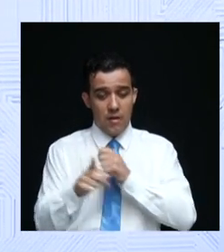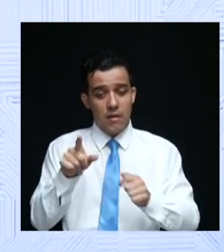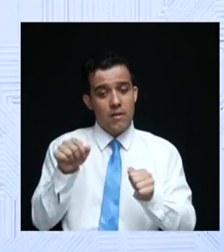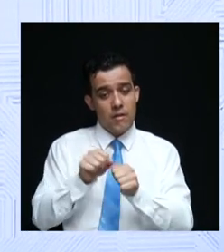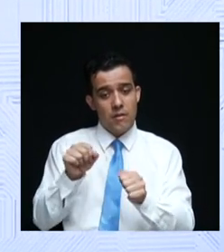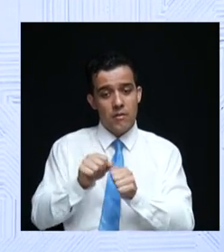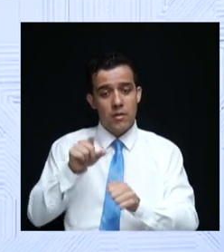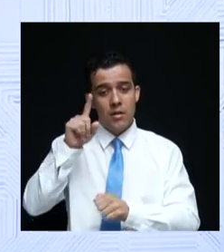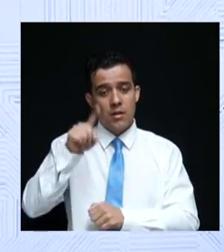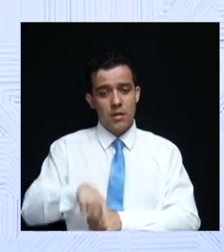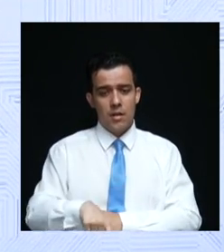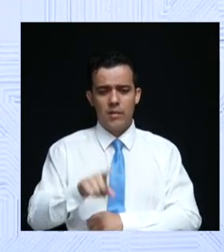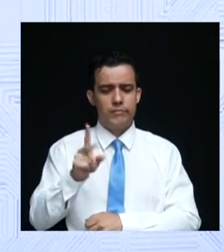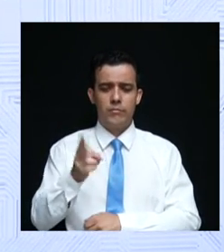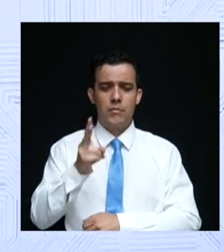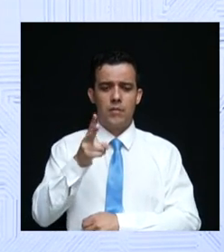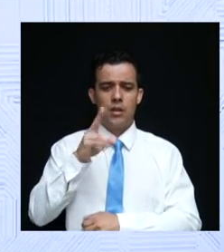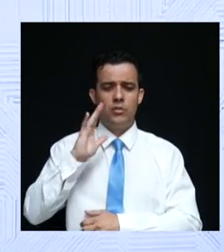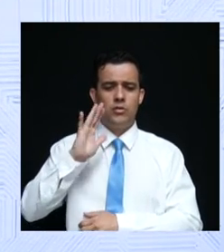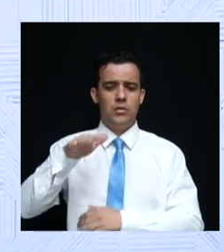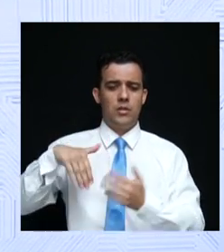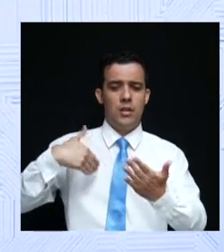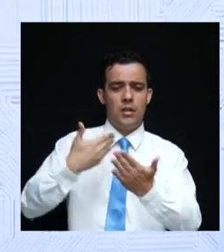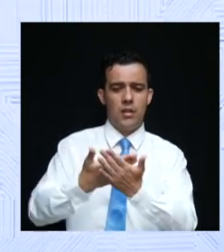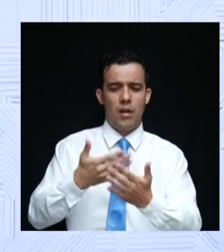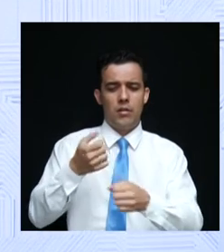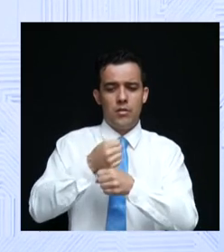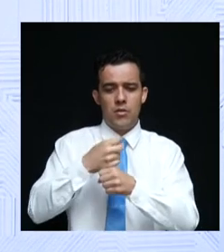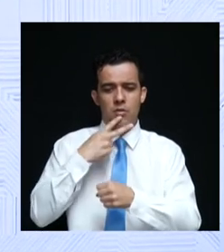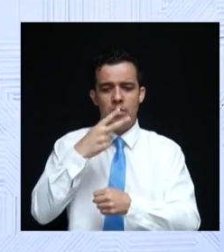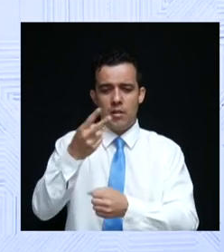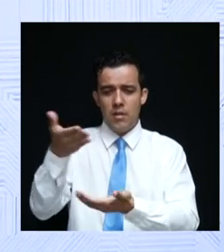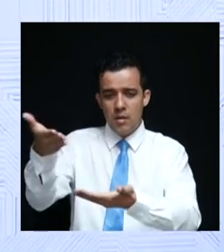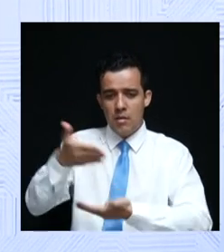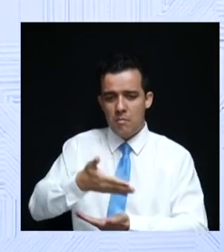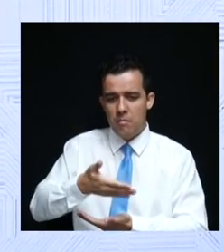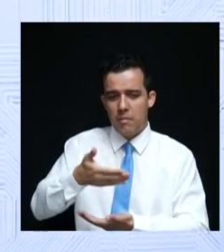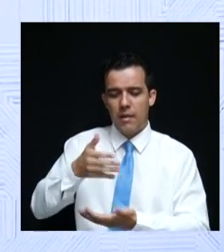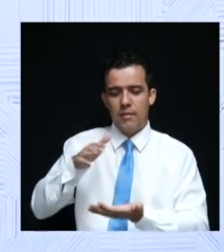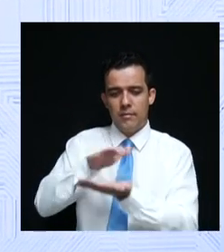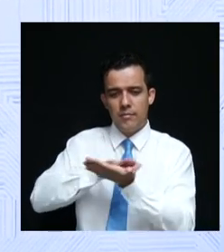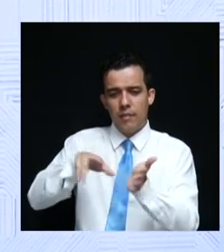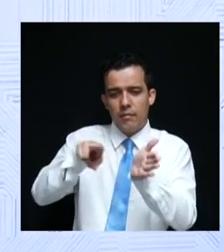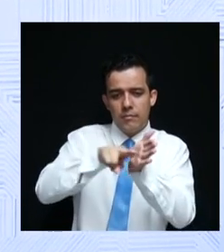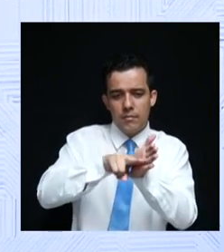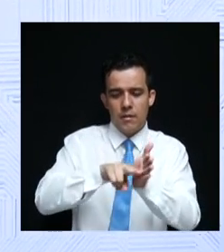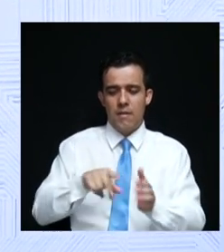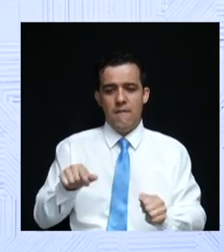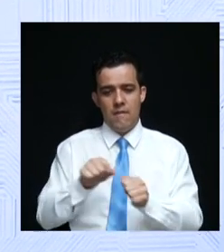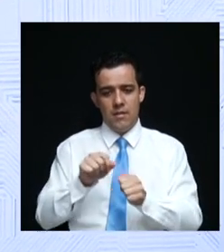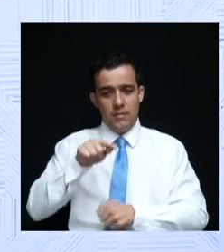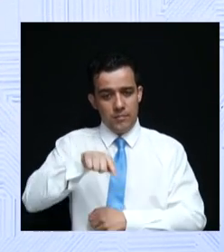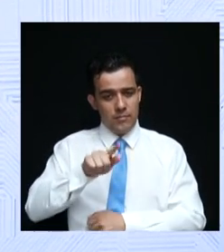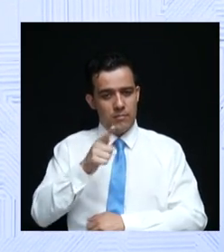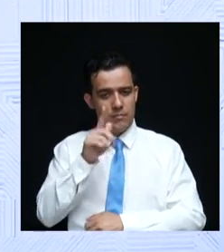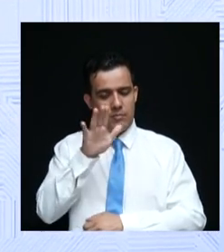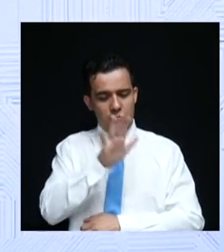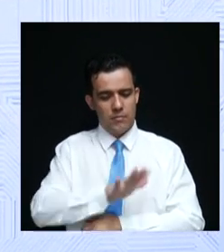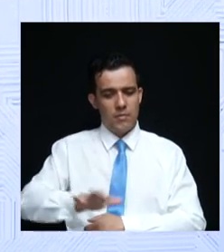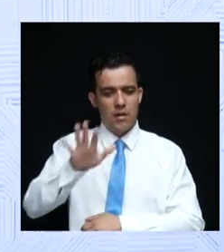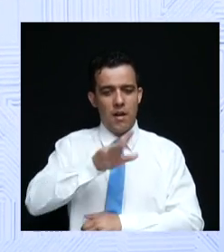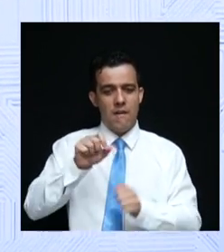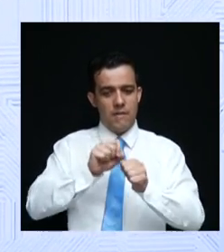feito ao elefante branco lá parado há dois anos sem atender ninguém, nenhum paciente. O que nós estamos fazendo no estado de Goiás é avançando,